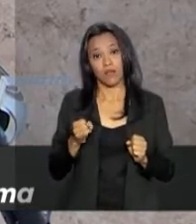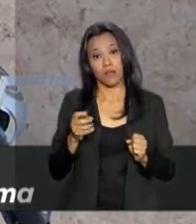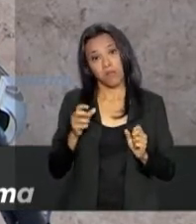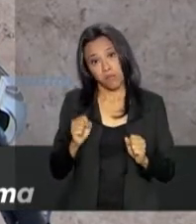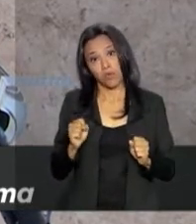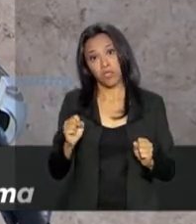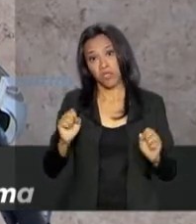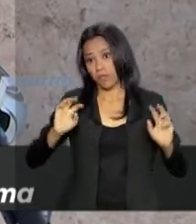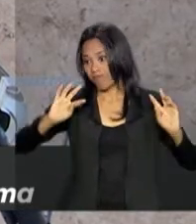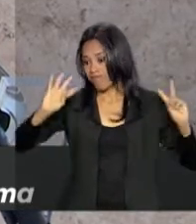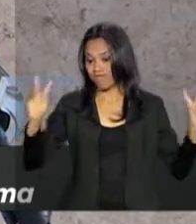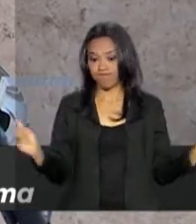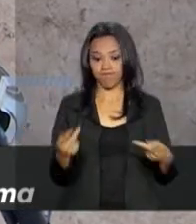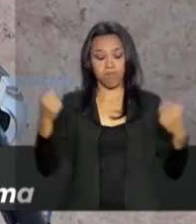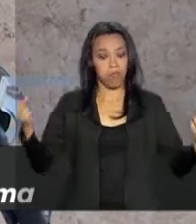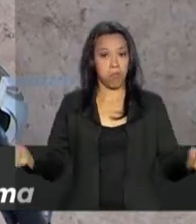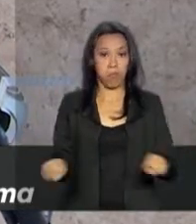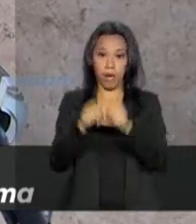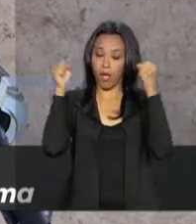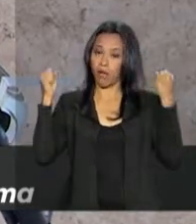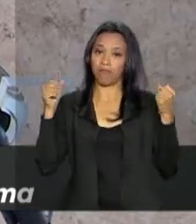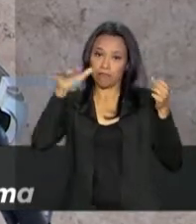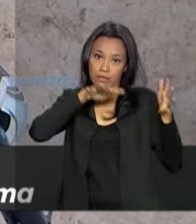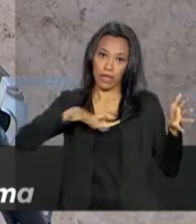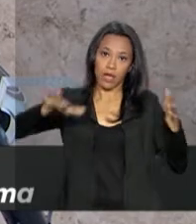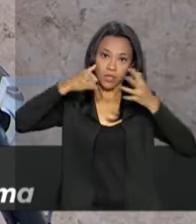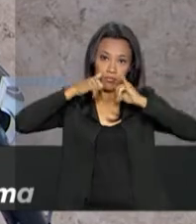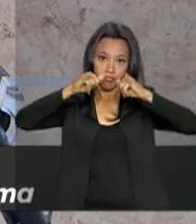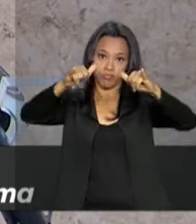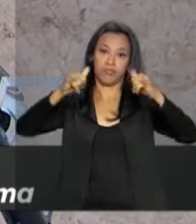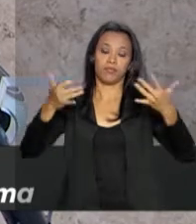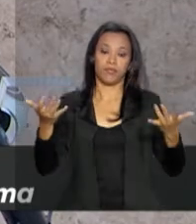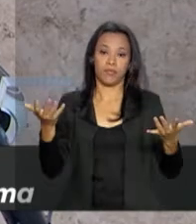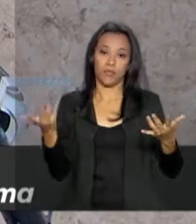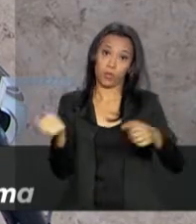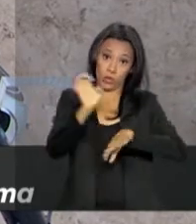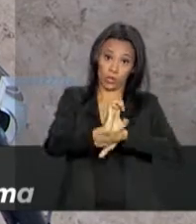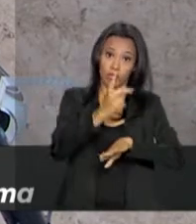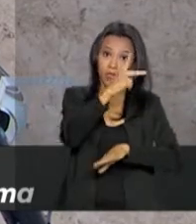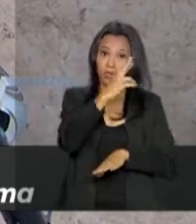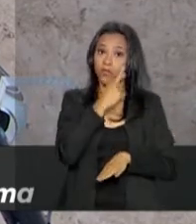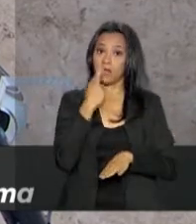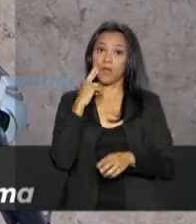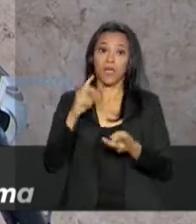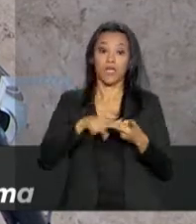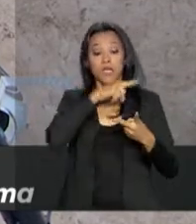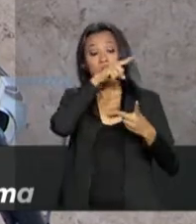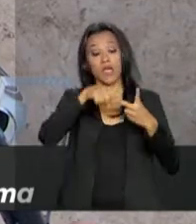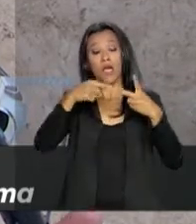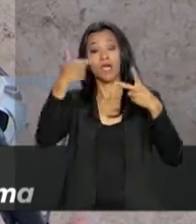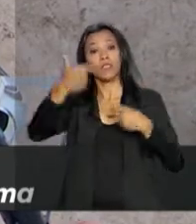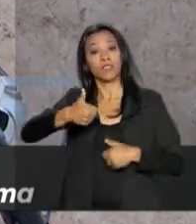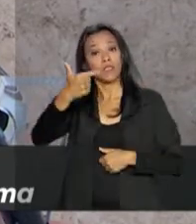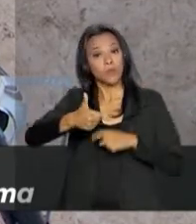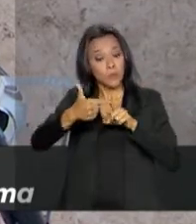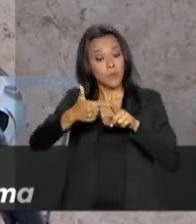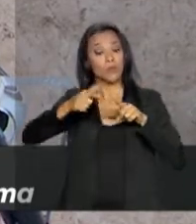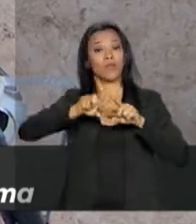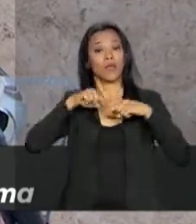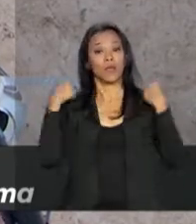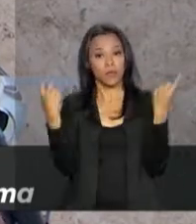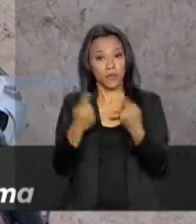colapsar, e nós temos que resolver o problema. E a segunda reunião, que é um pouco mais ampliada, é com os ministros